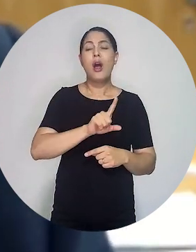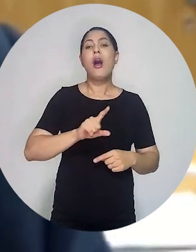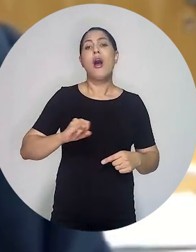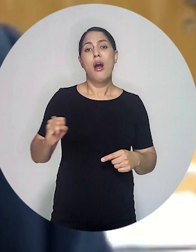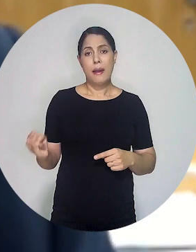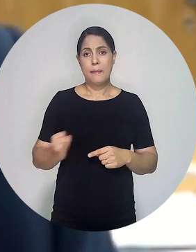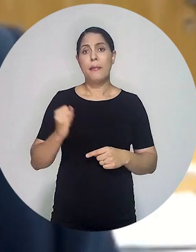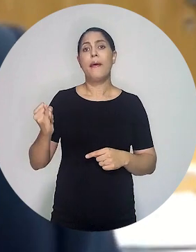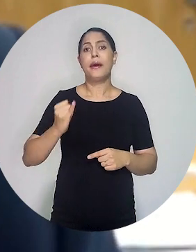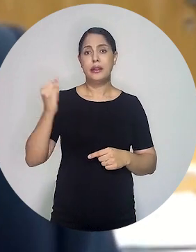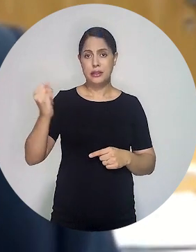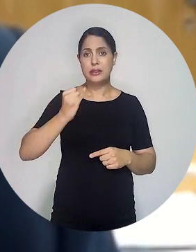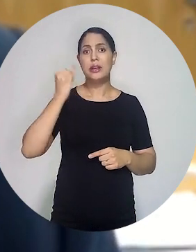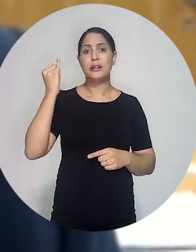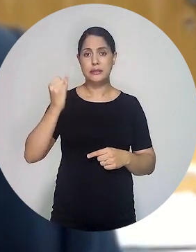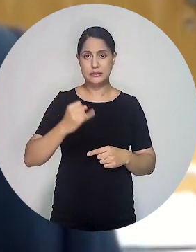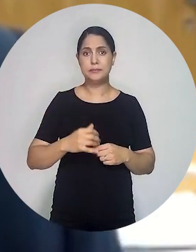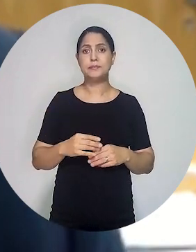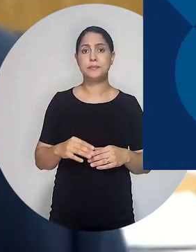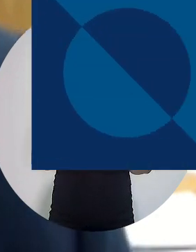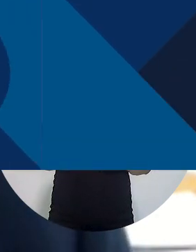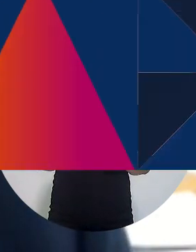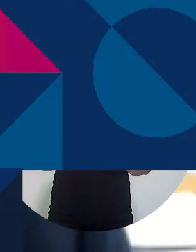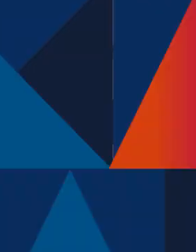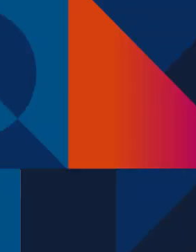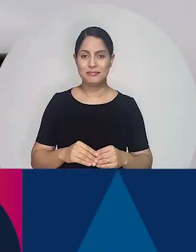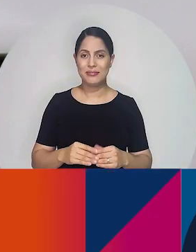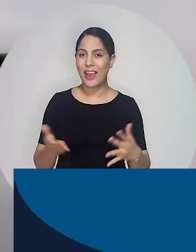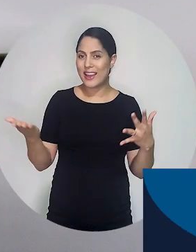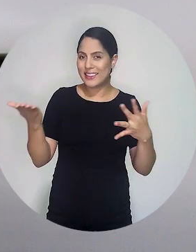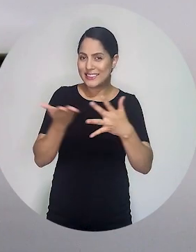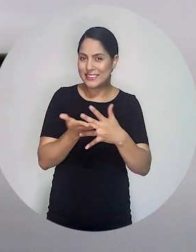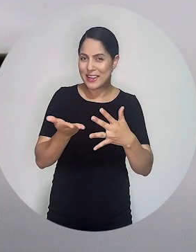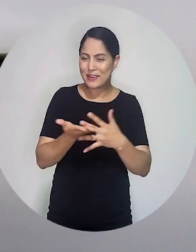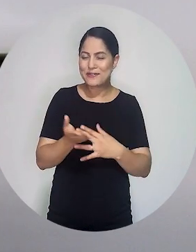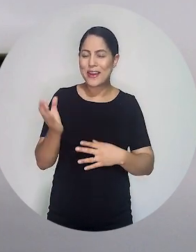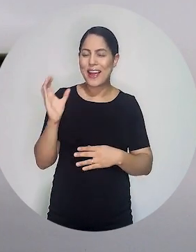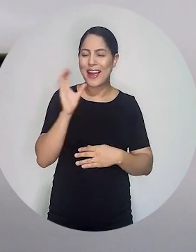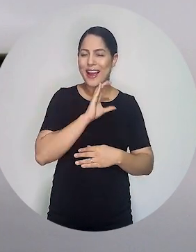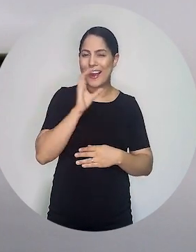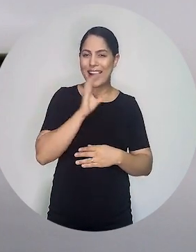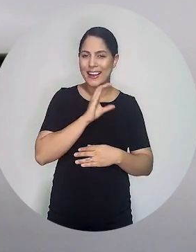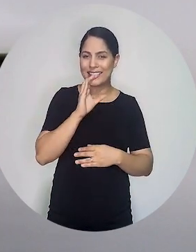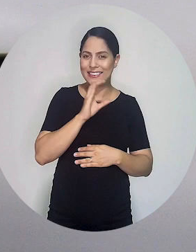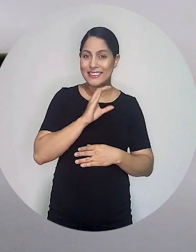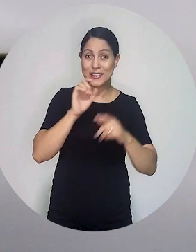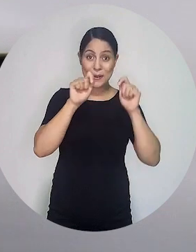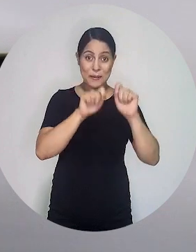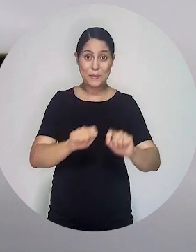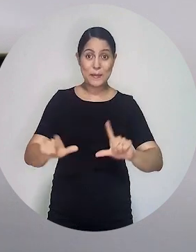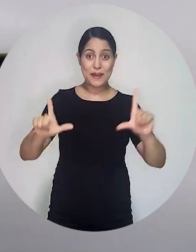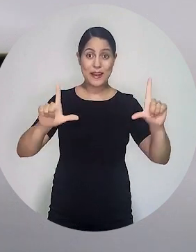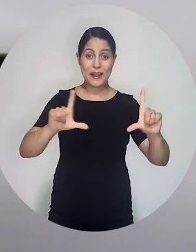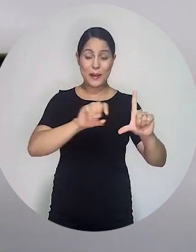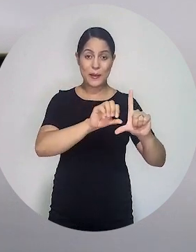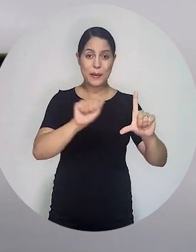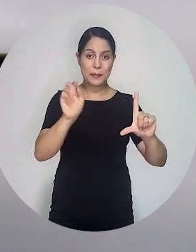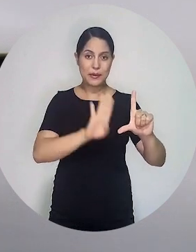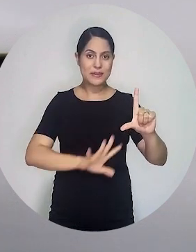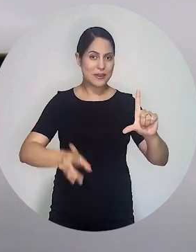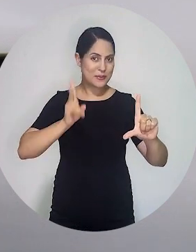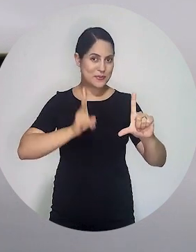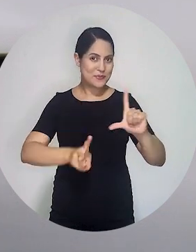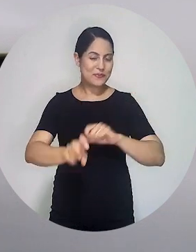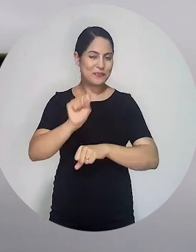avanços significativos para a pauta da advocacia brasileira. Agora nós vamos para um breve intervalo, e voltamos na sequência